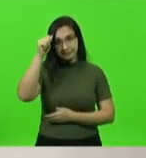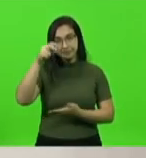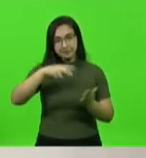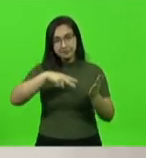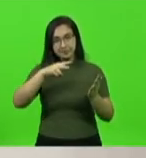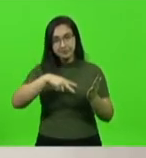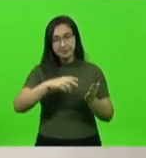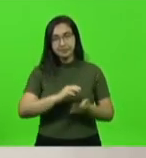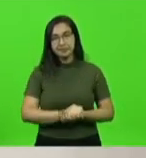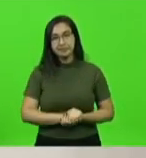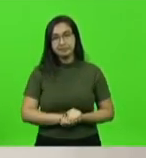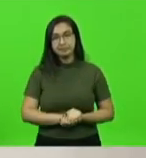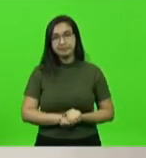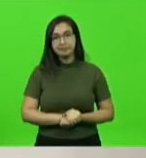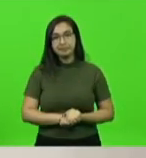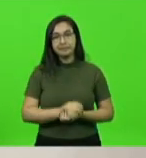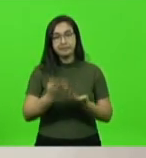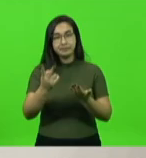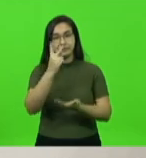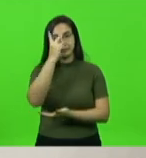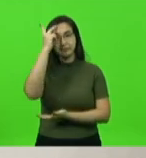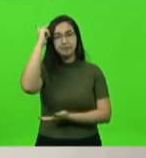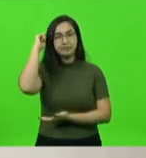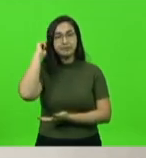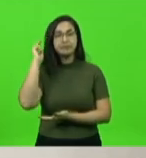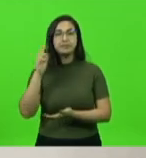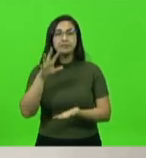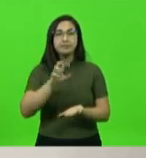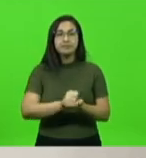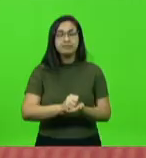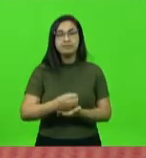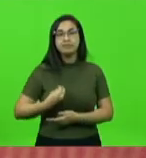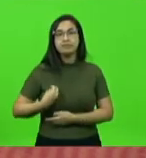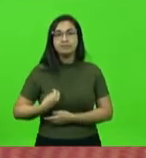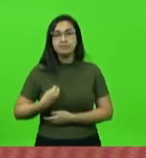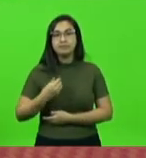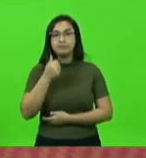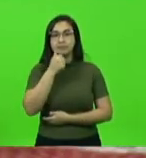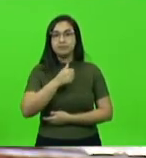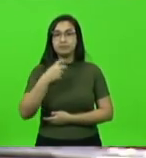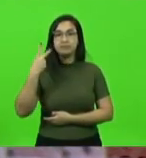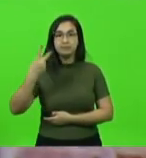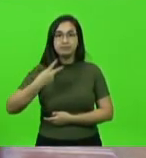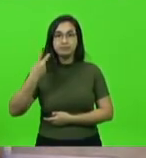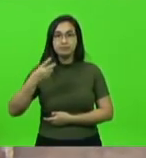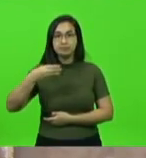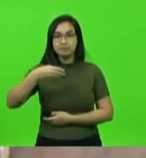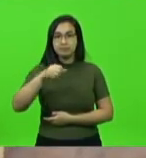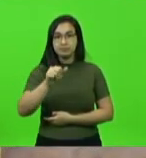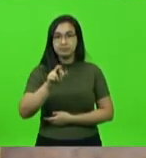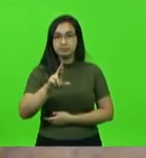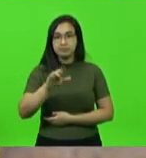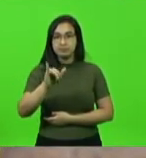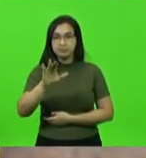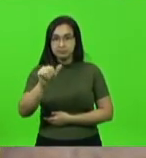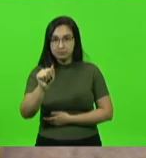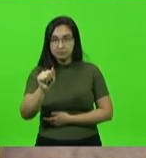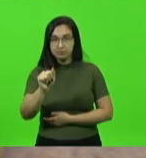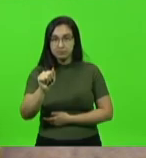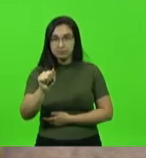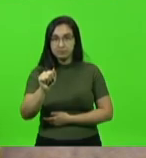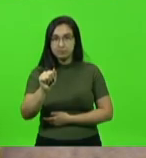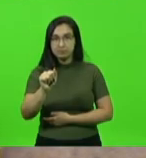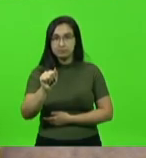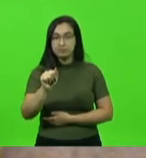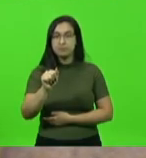deputado Vicente Carro Prezo. Para registrar a presença da vereadora Maria Zermiane Frantz, de Guaramirim,